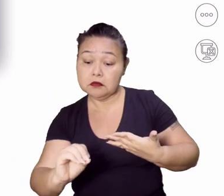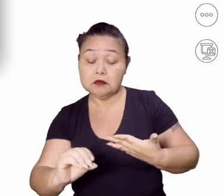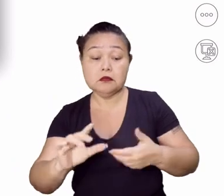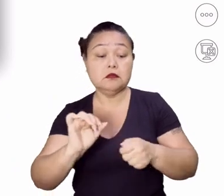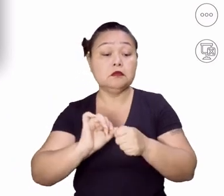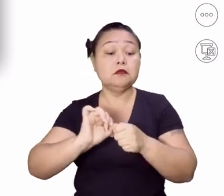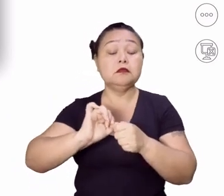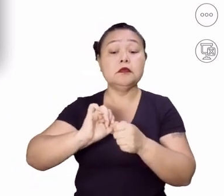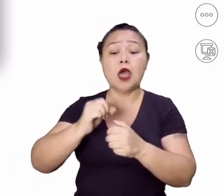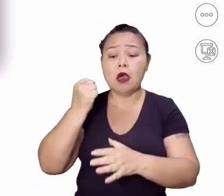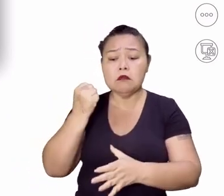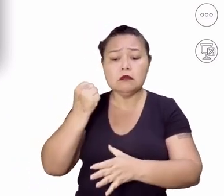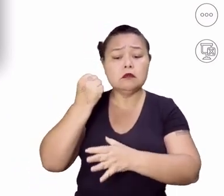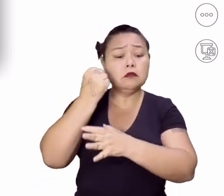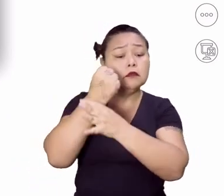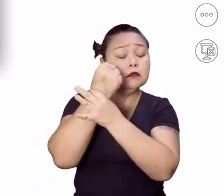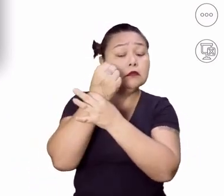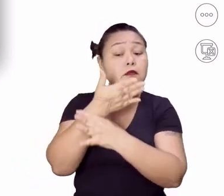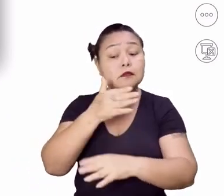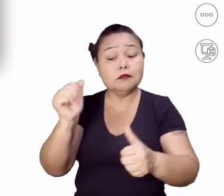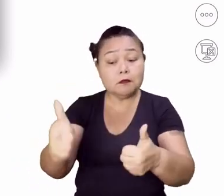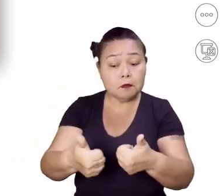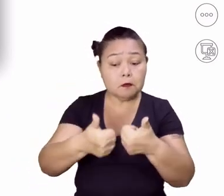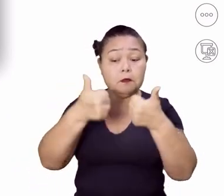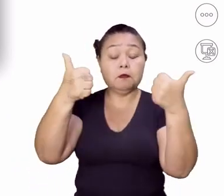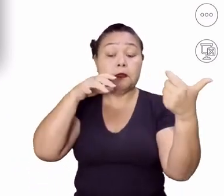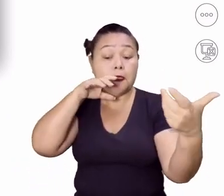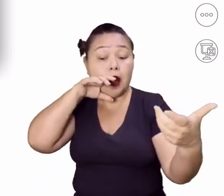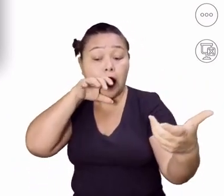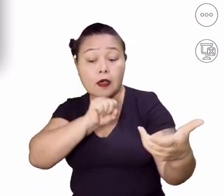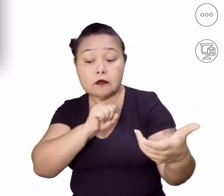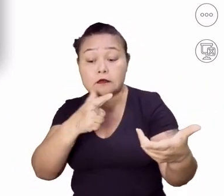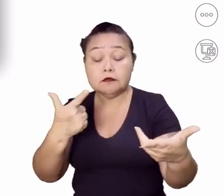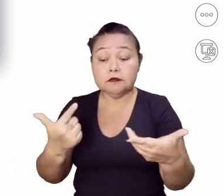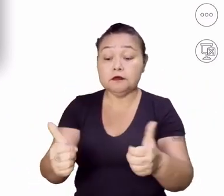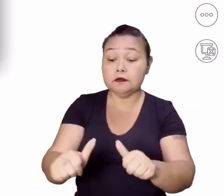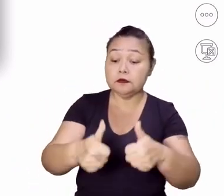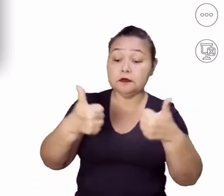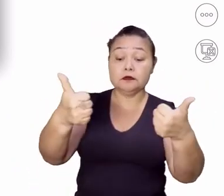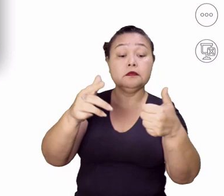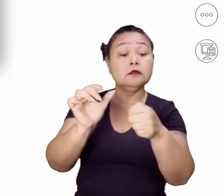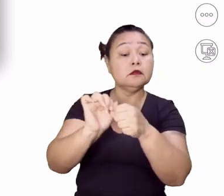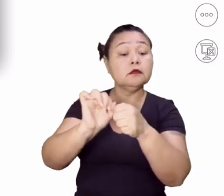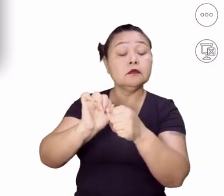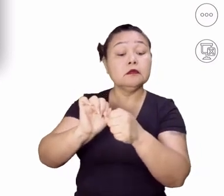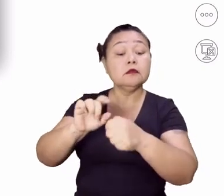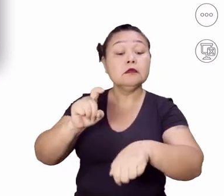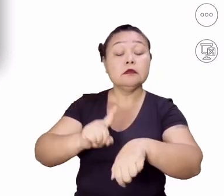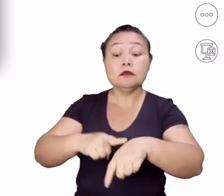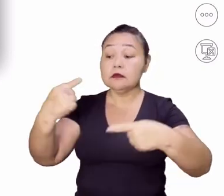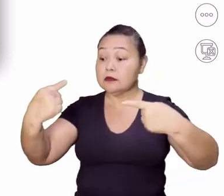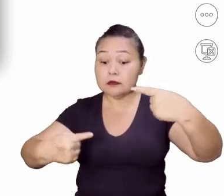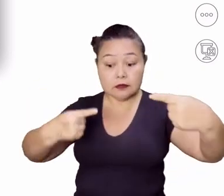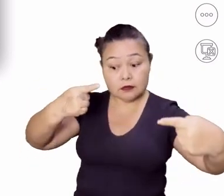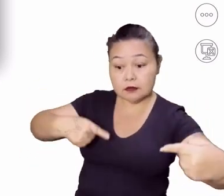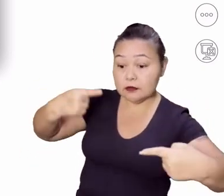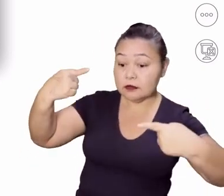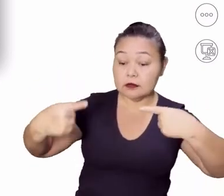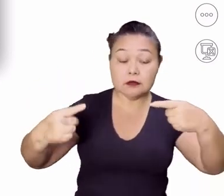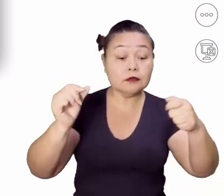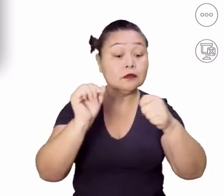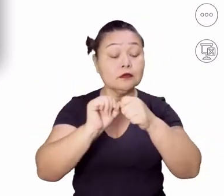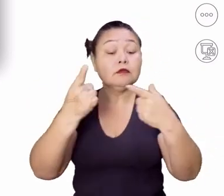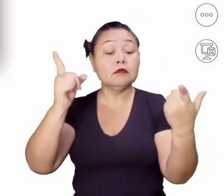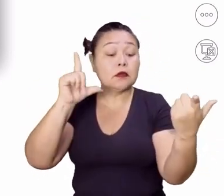Então, para garantir essa melhoria e rapidez na qualidade, eles vão tentar ser mais competitivos possível.